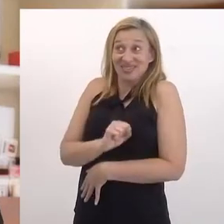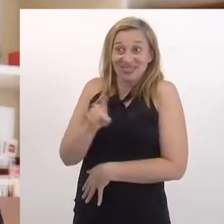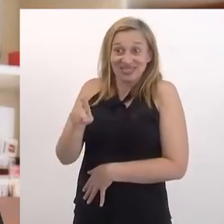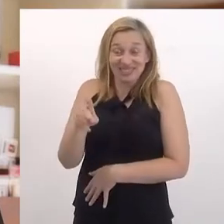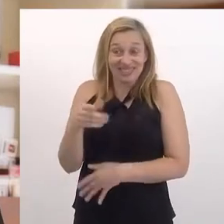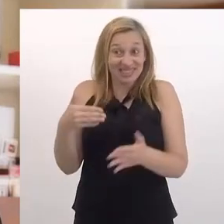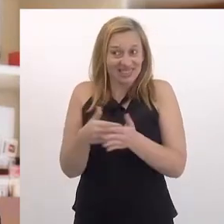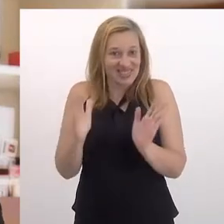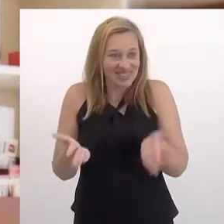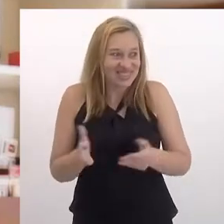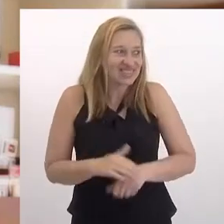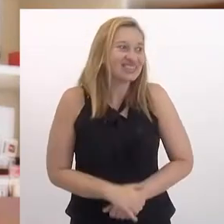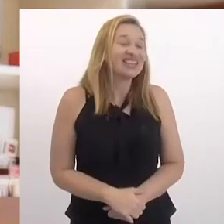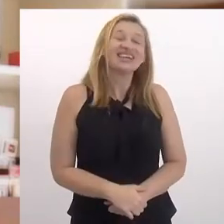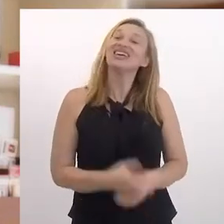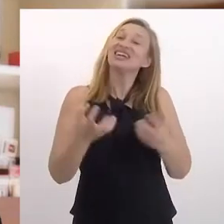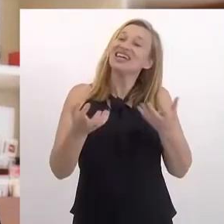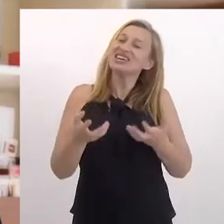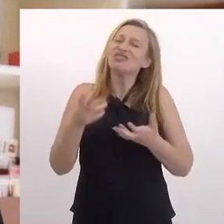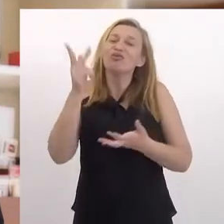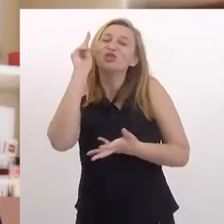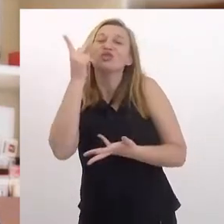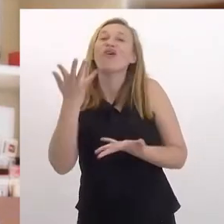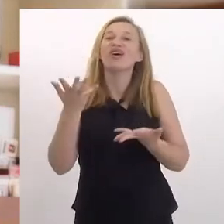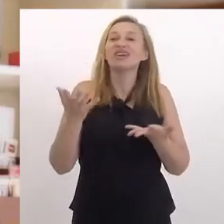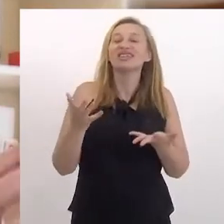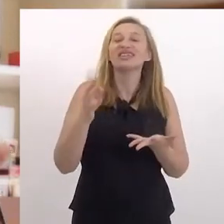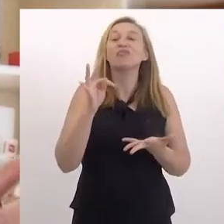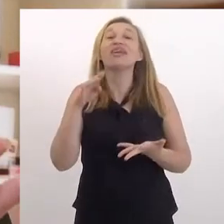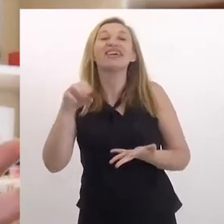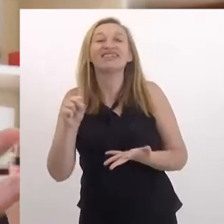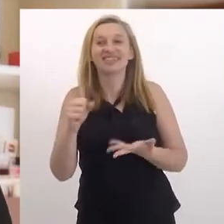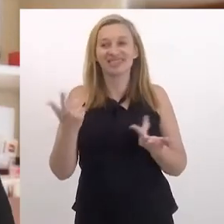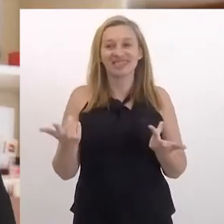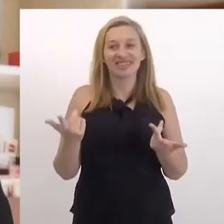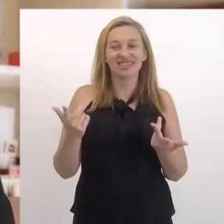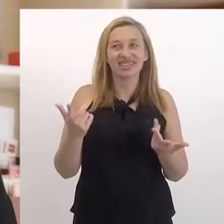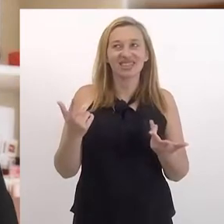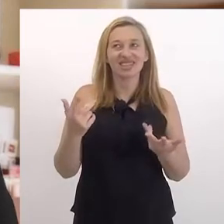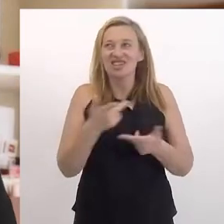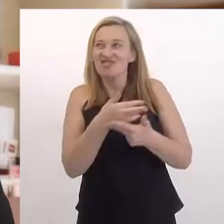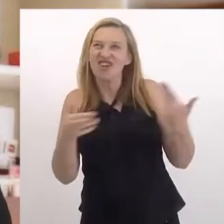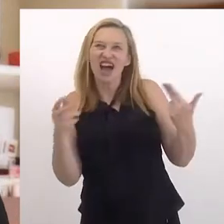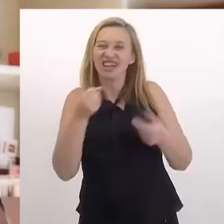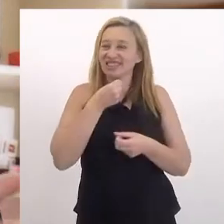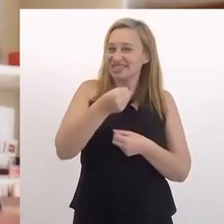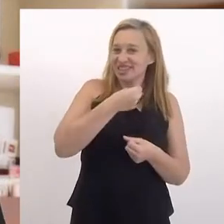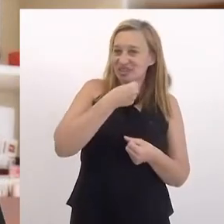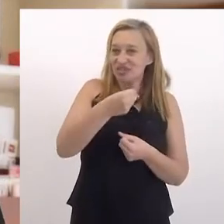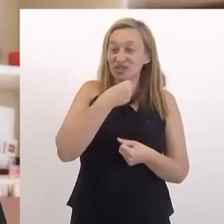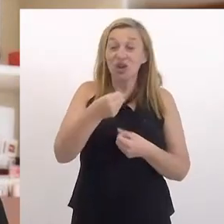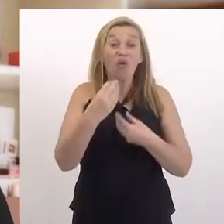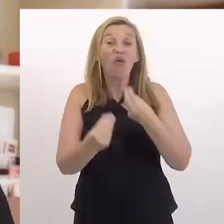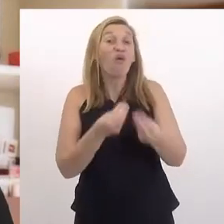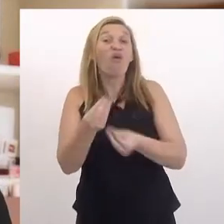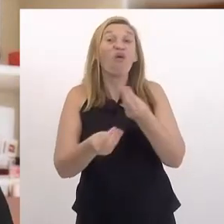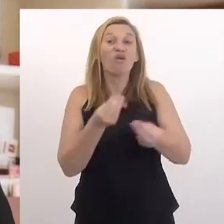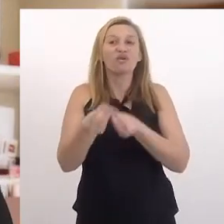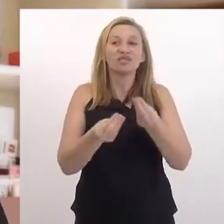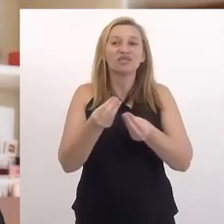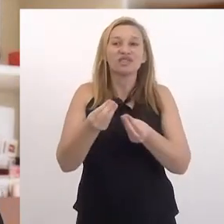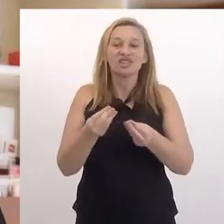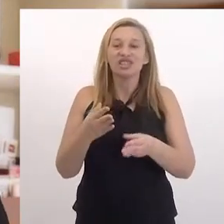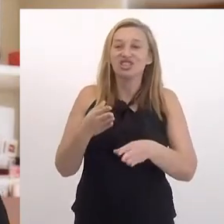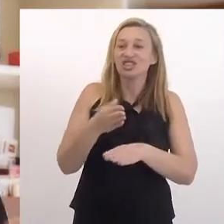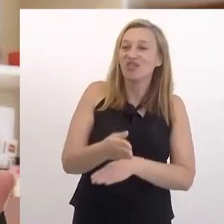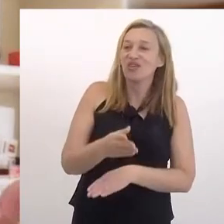sou até hoje, e queria que você contasse histórias da Blitz. Você já deve ter contado em várias entrevistas como é que